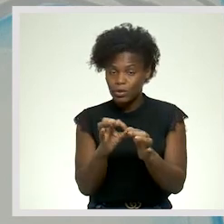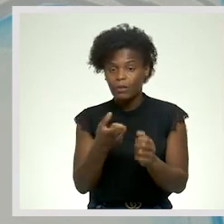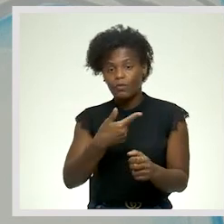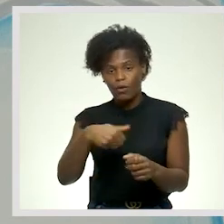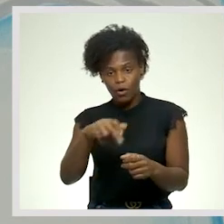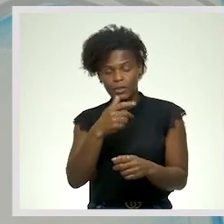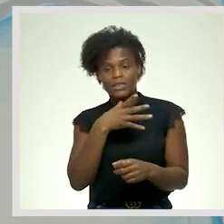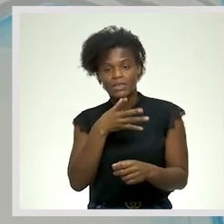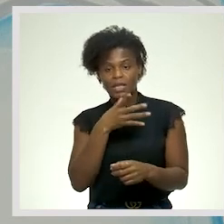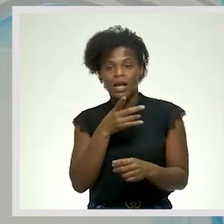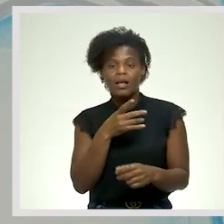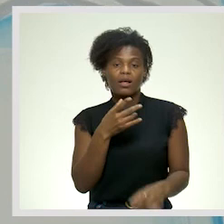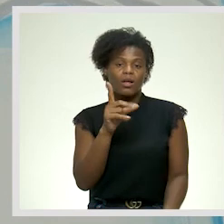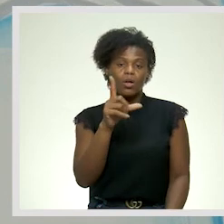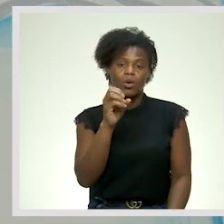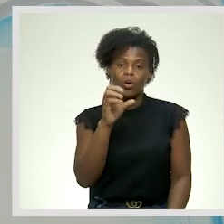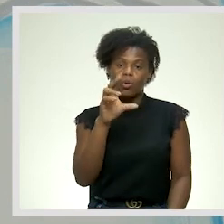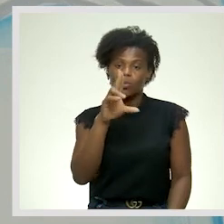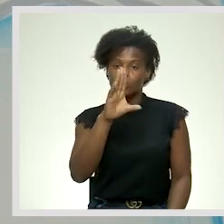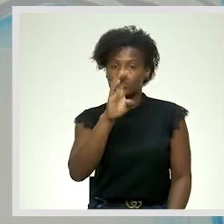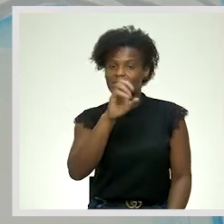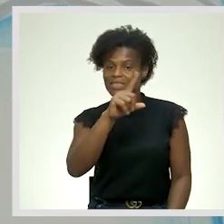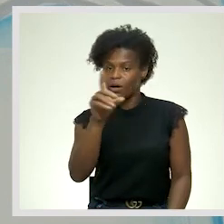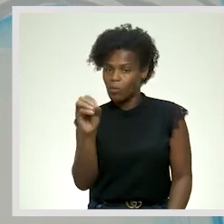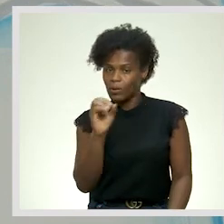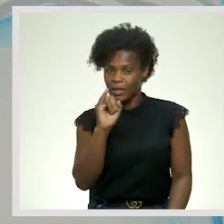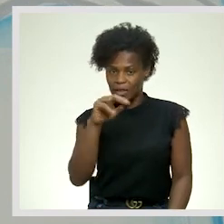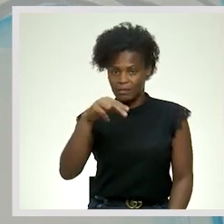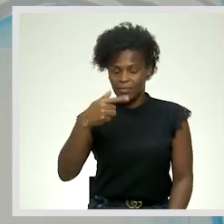dizemos Que é uma Locução Interjectiva